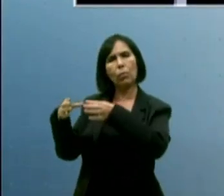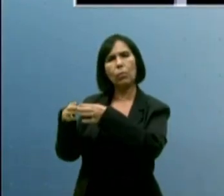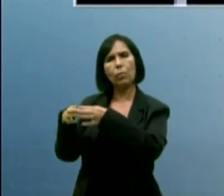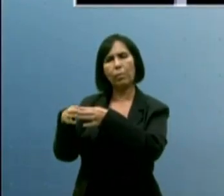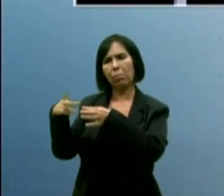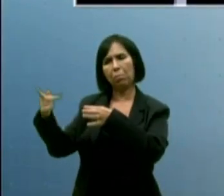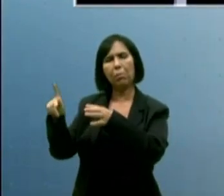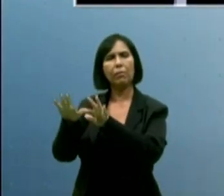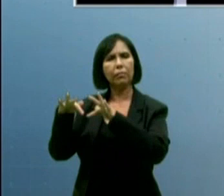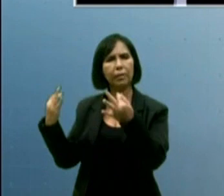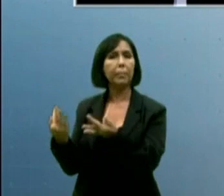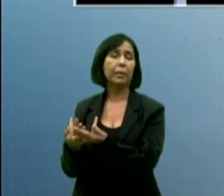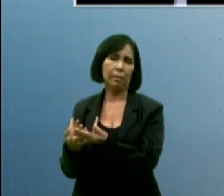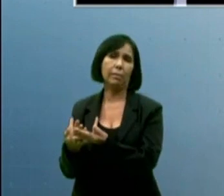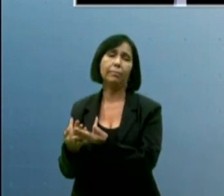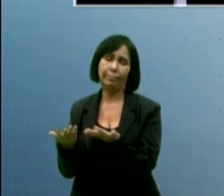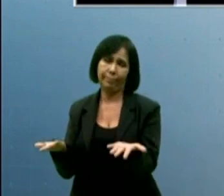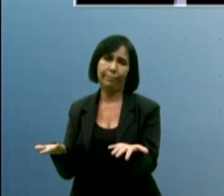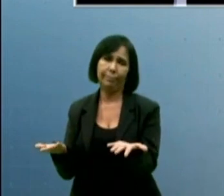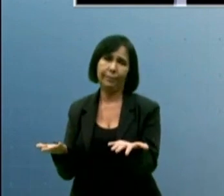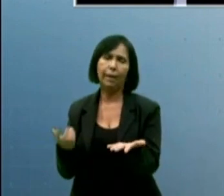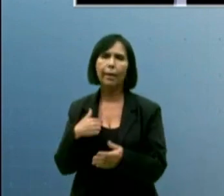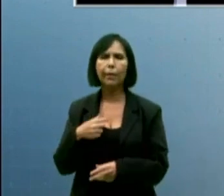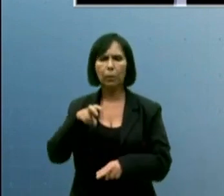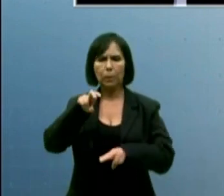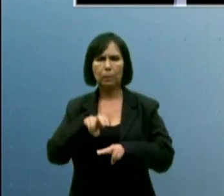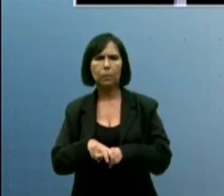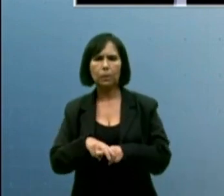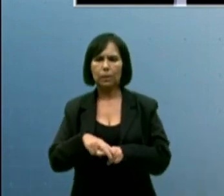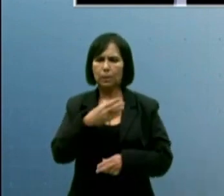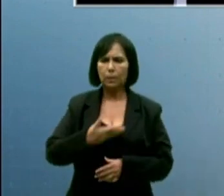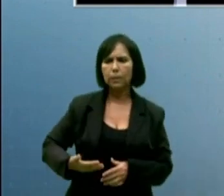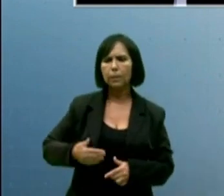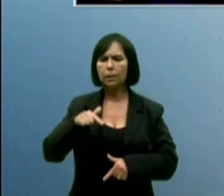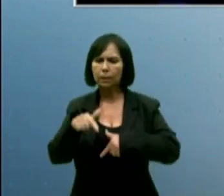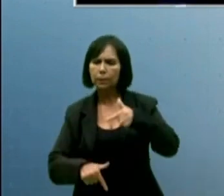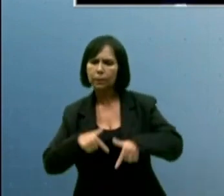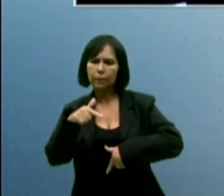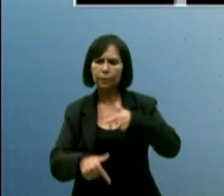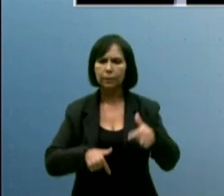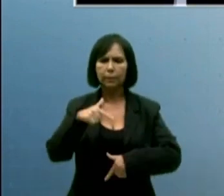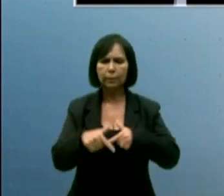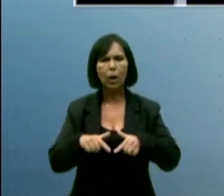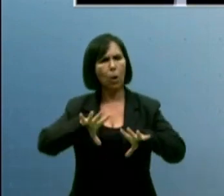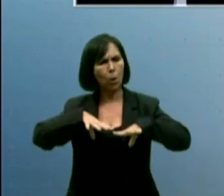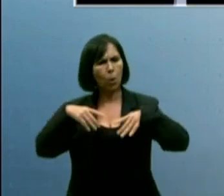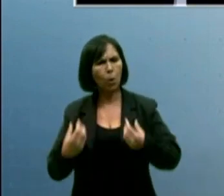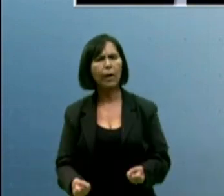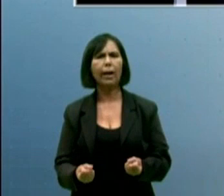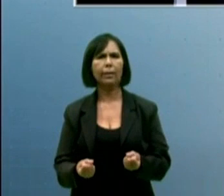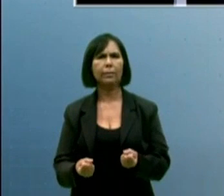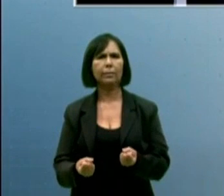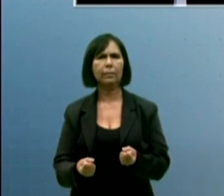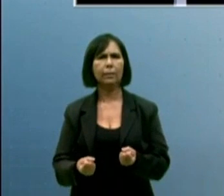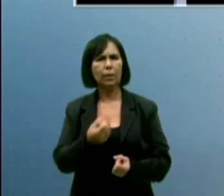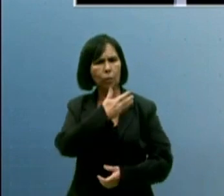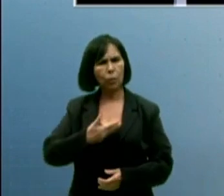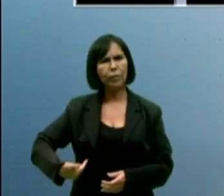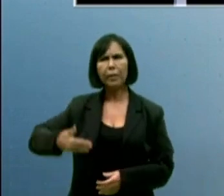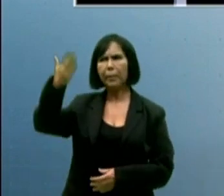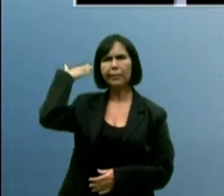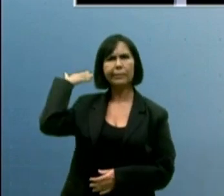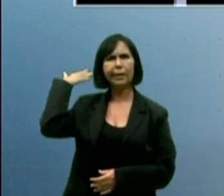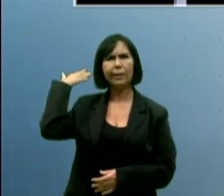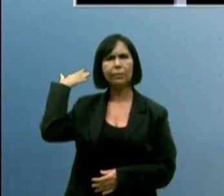acabamos no Estado. Entretanto, era preciso que eu estivesse sentado na cadeira do governador para ter a coragem de fazer o que todos os governadores anteriores não